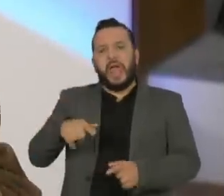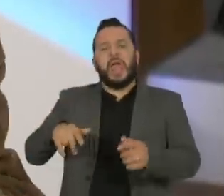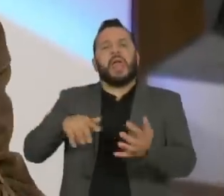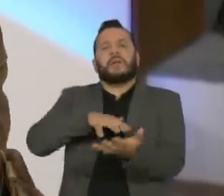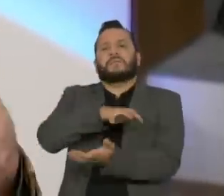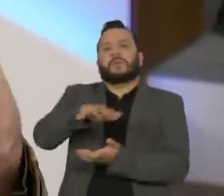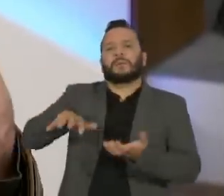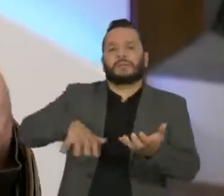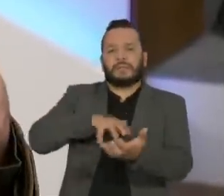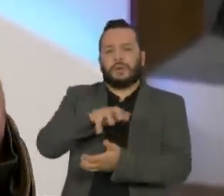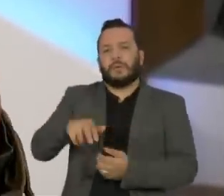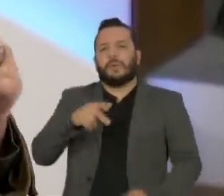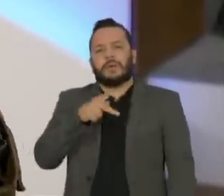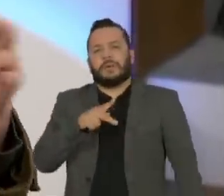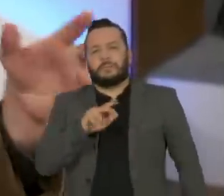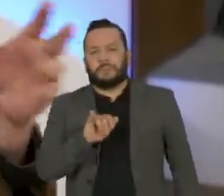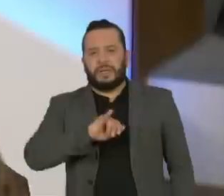pijama,